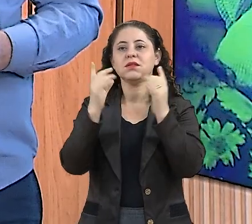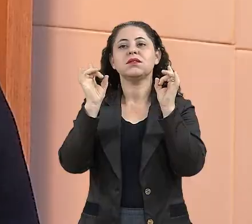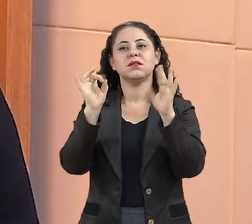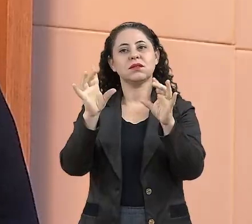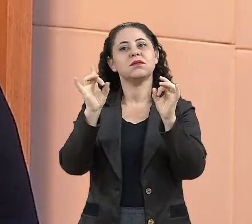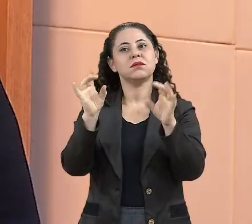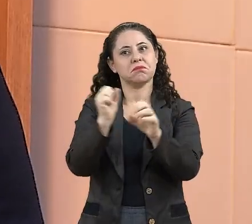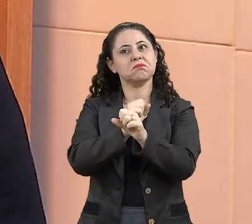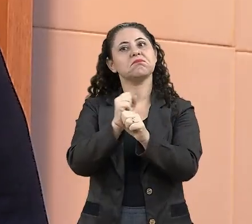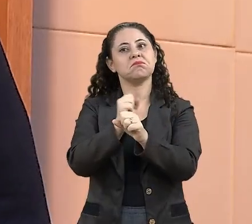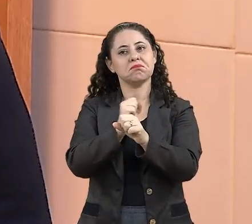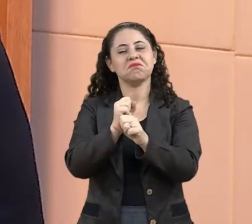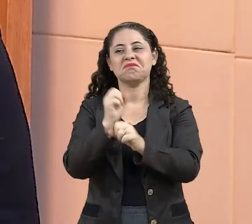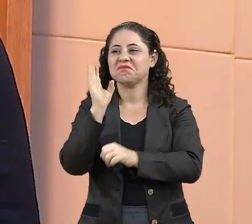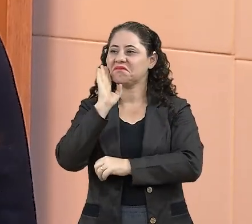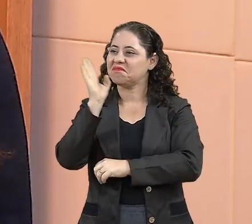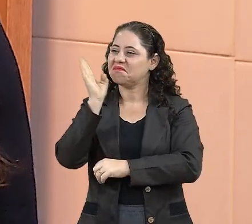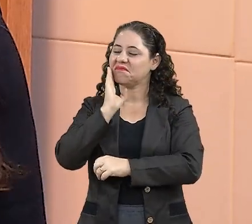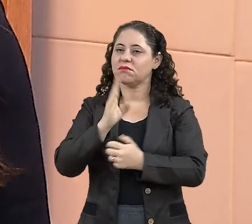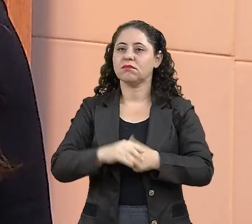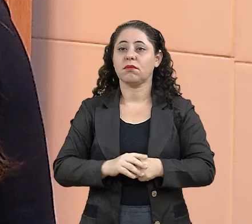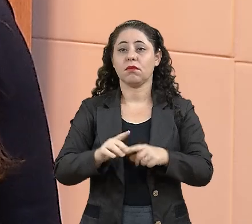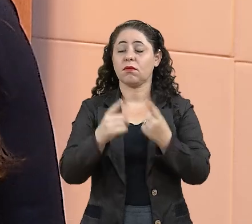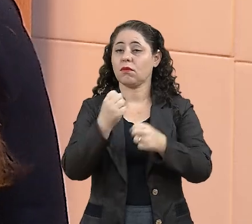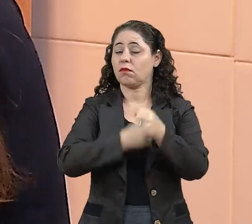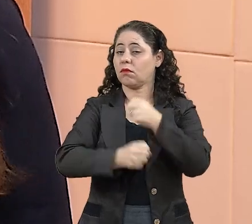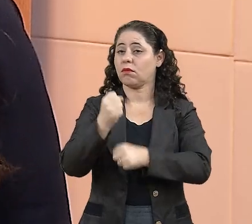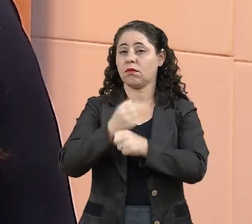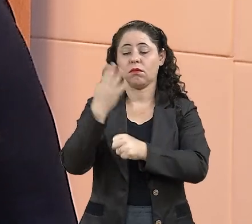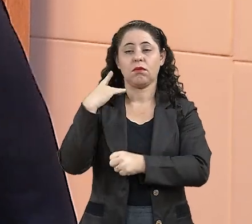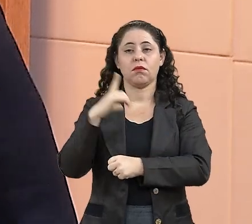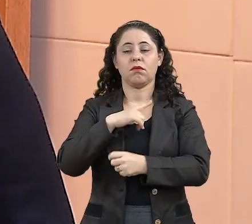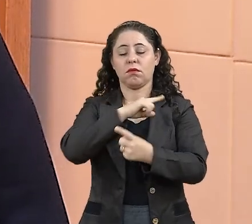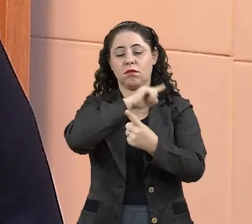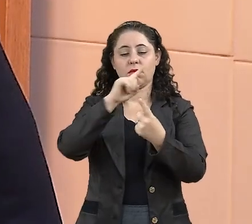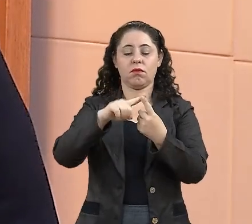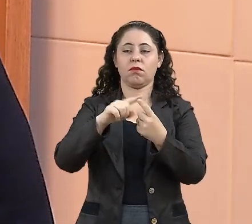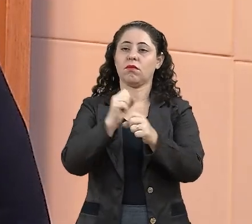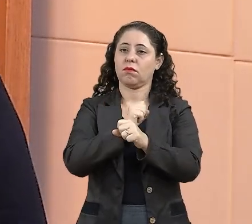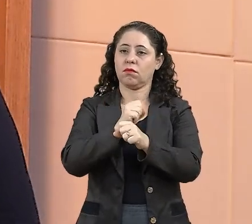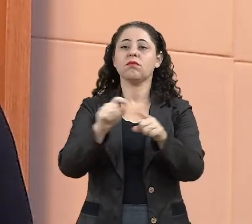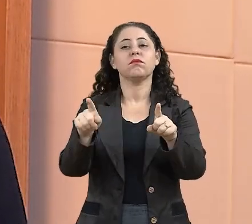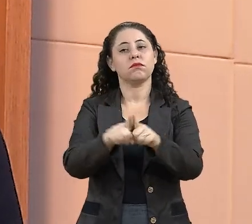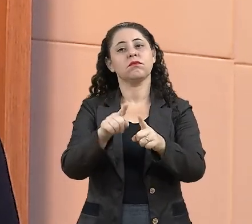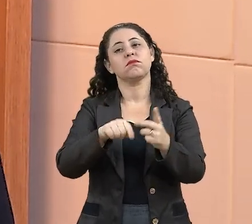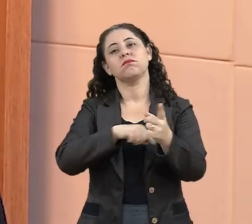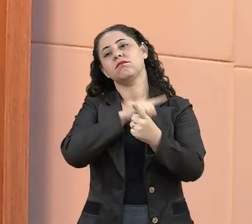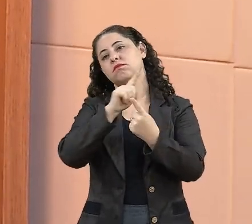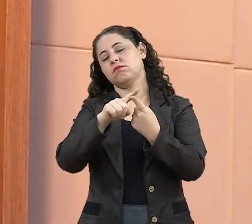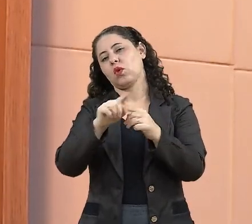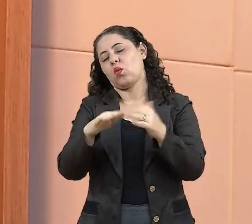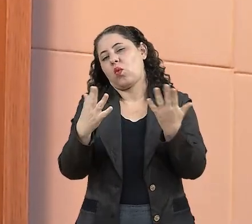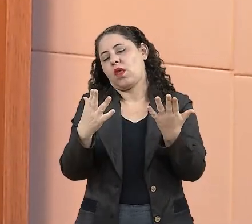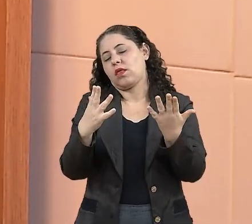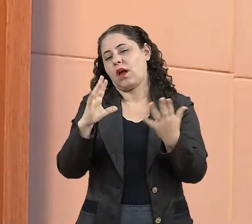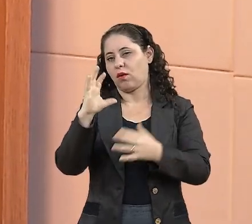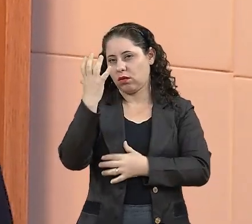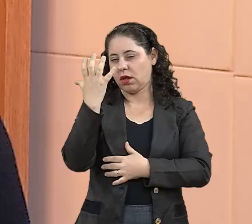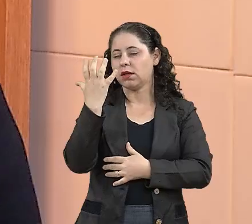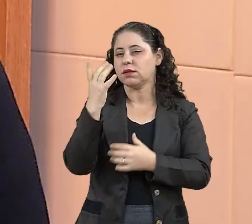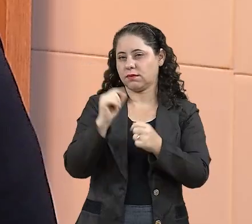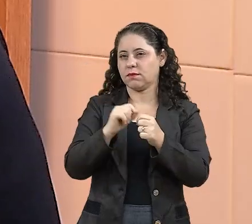Olha que legal. Certo. Mas, o ano passado nós tivemos uma e esse ano também uma. Quando acontece dessa forma,